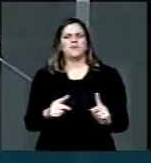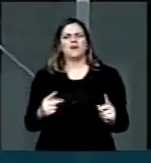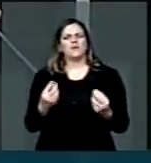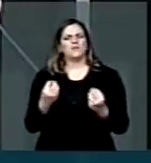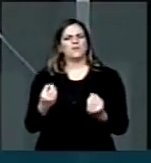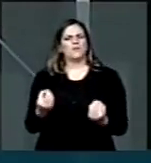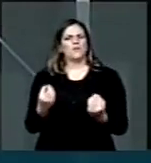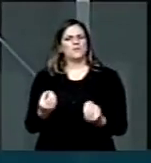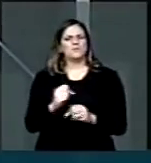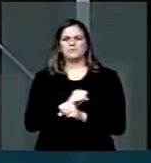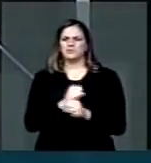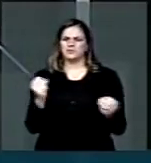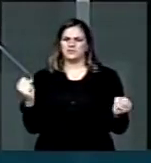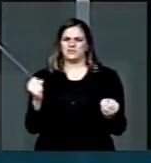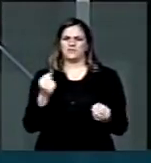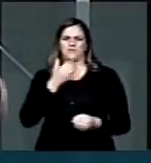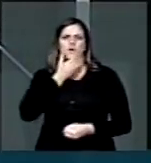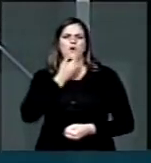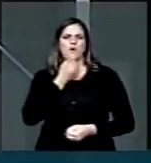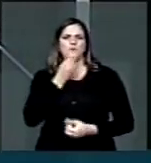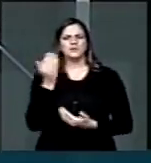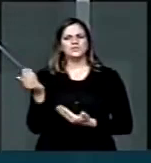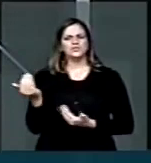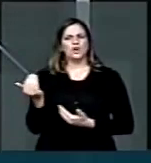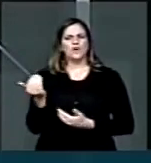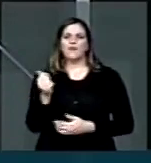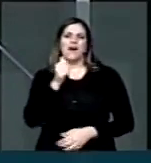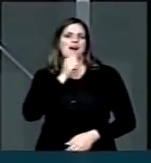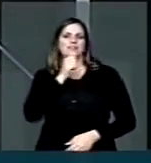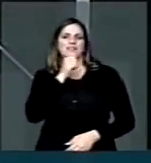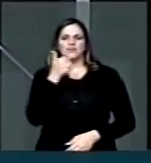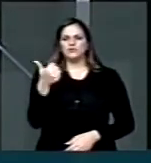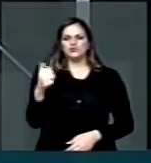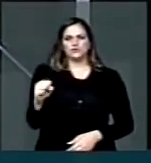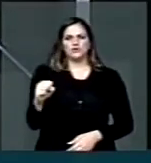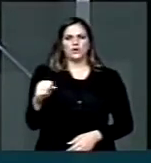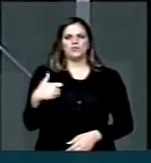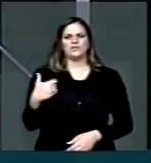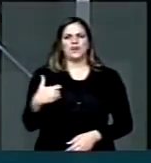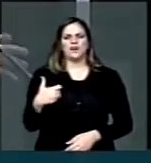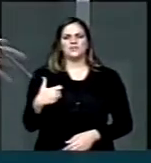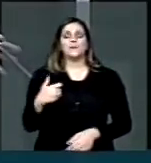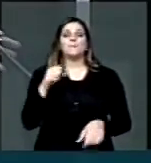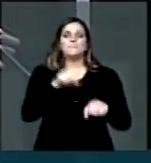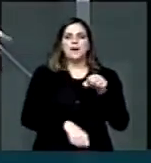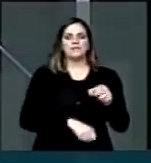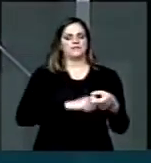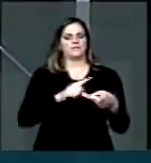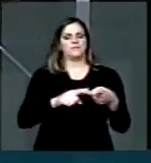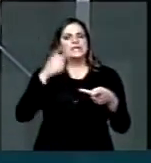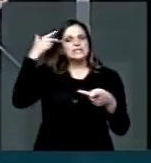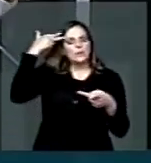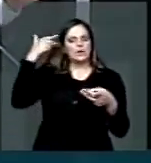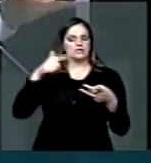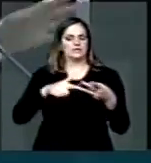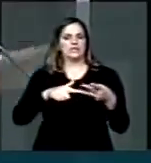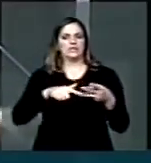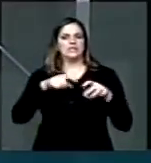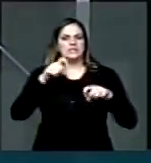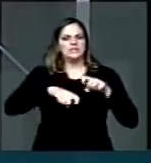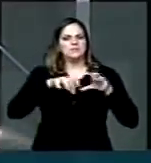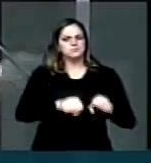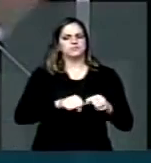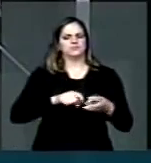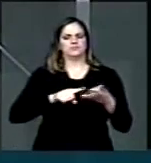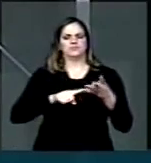um homem menor de 18 anos de idade mate, sequestre, estupre e saia por aí atiando